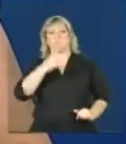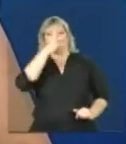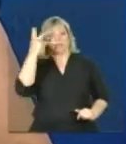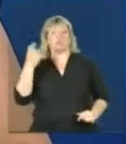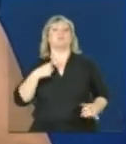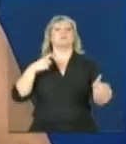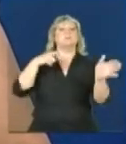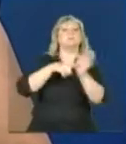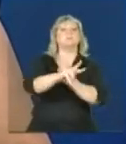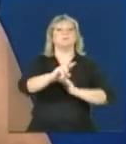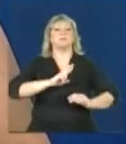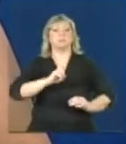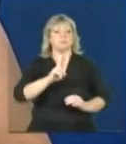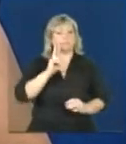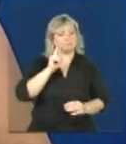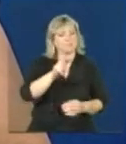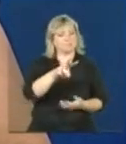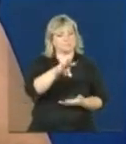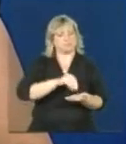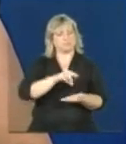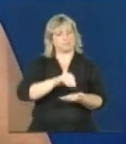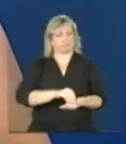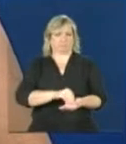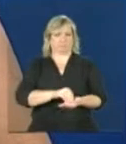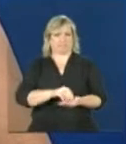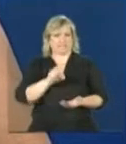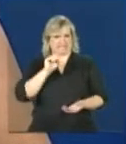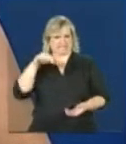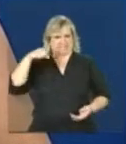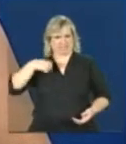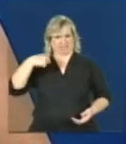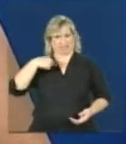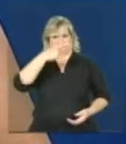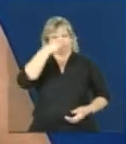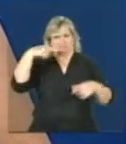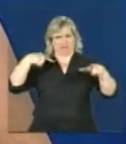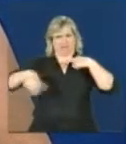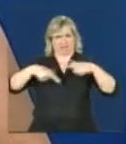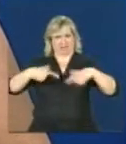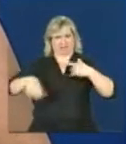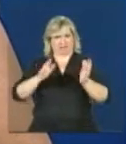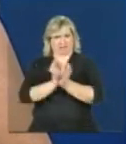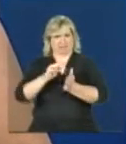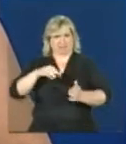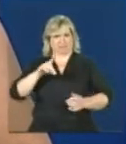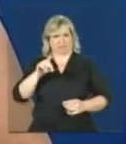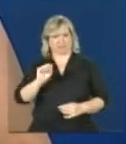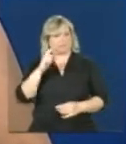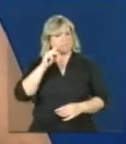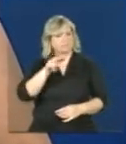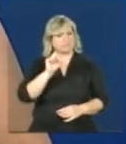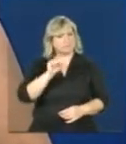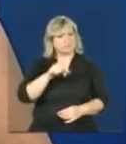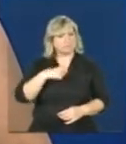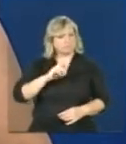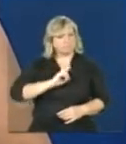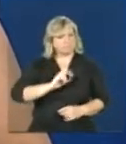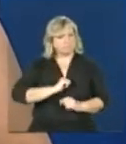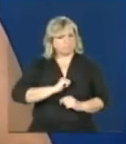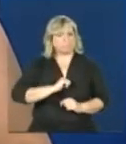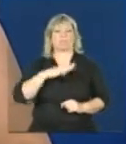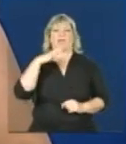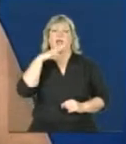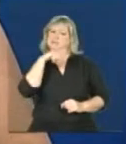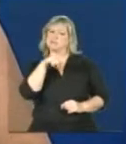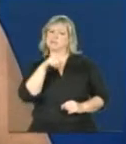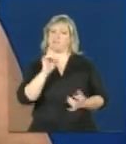sensação de que aquela informação não é verídica, não está bem, não está ok, então o gestor municipal pode